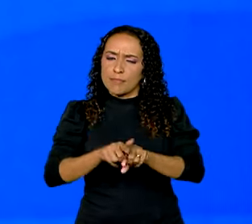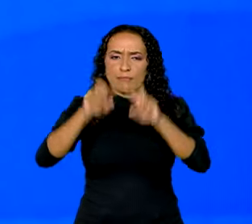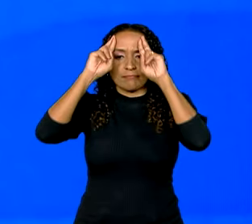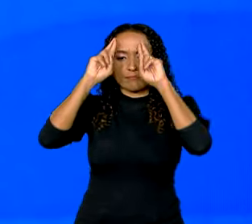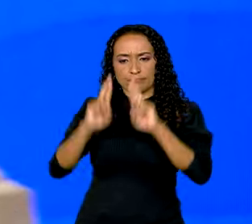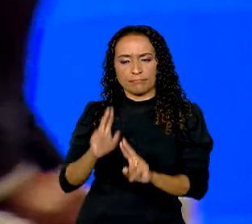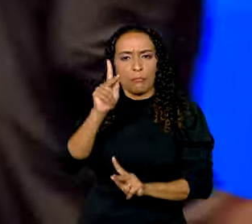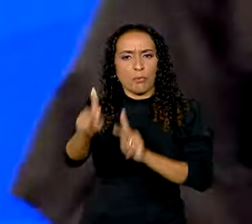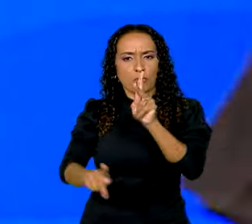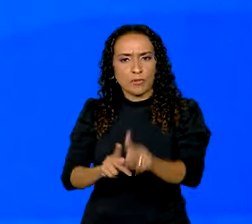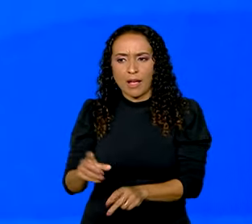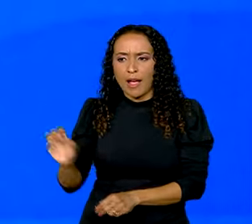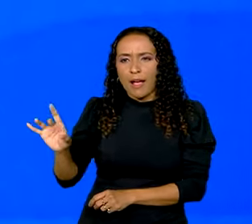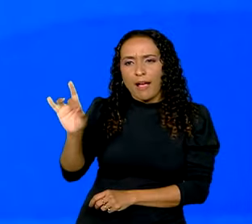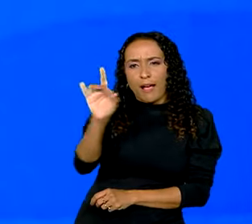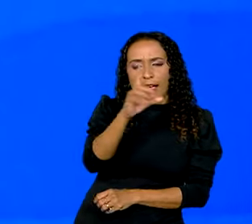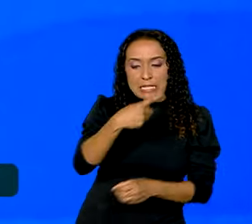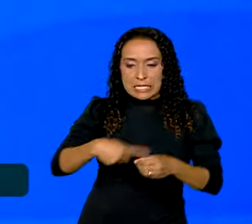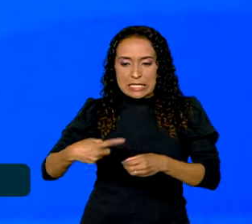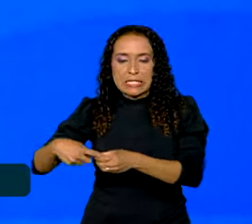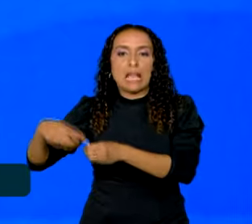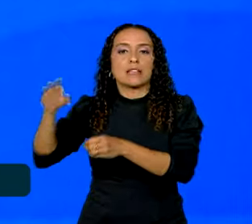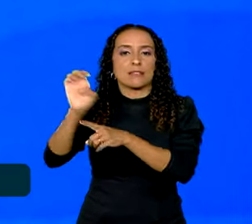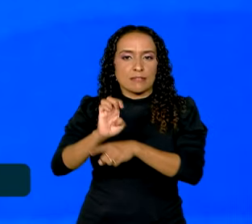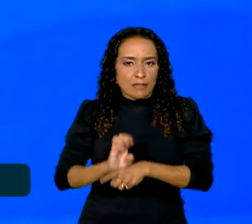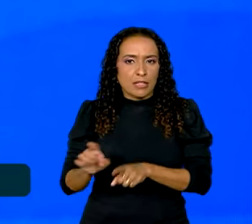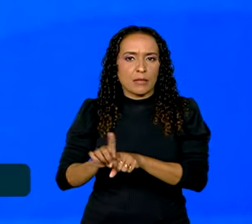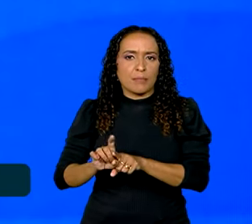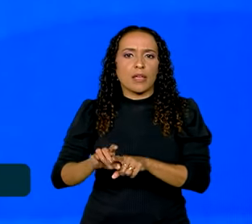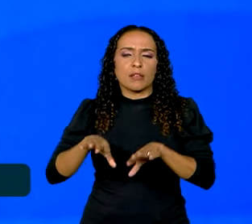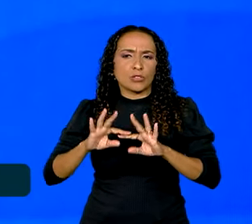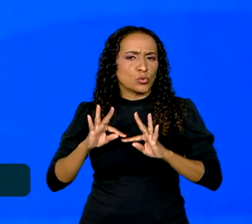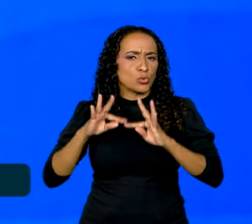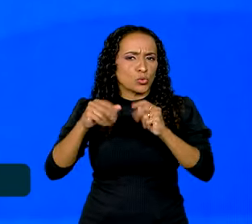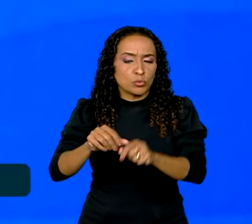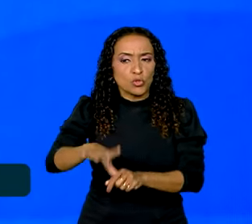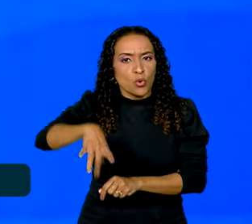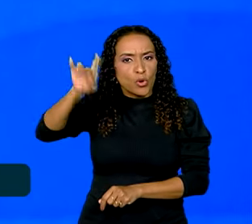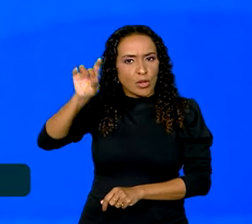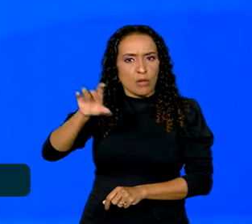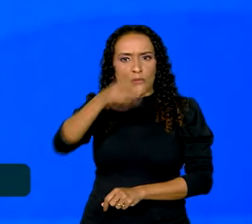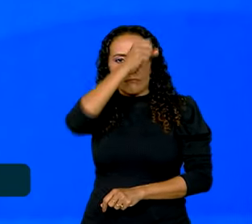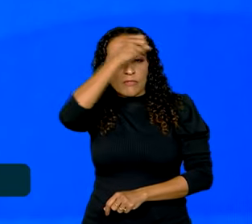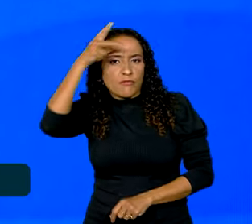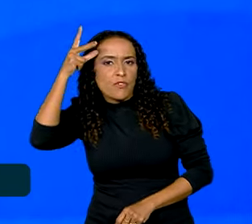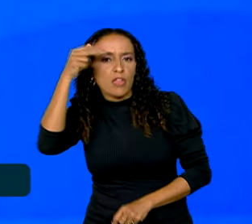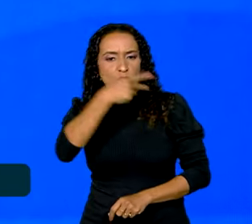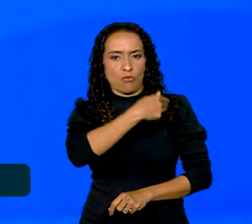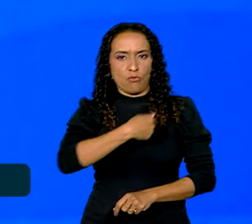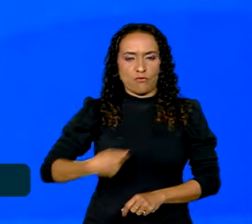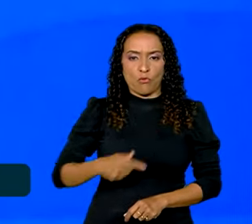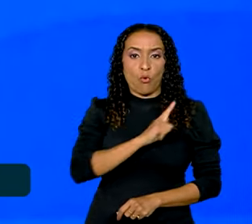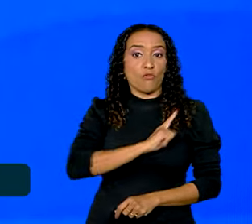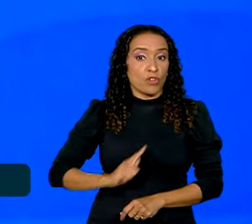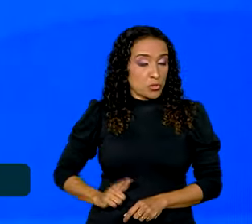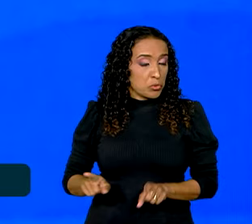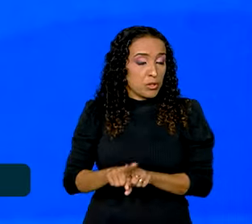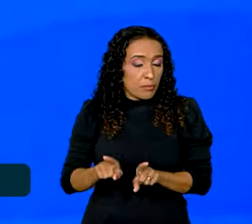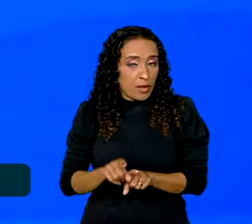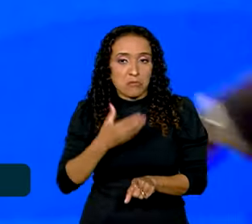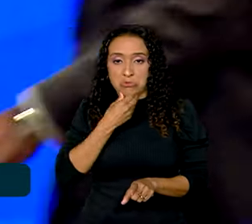população de cada cidade, de cada Estado, que de forma soberana escolheu seu prefeito, escolheu seu governador, governadora